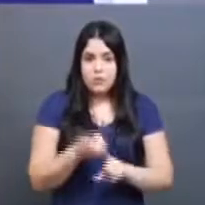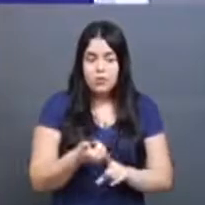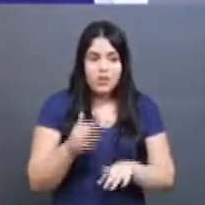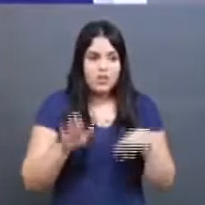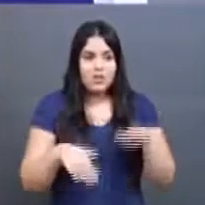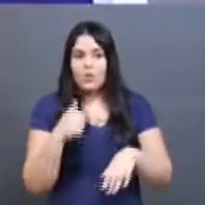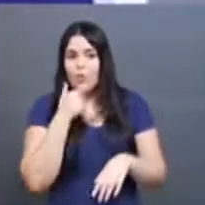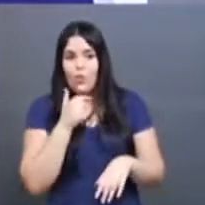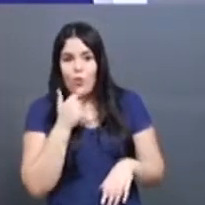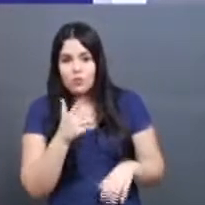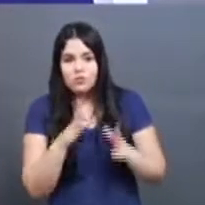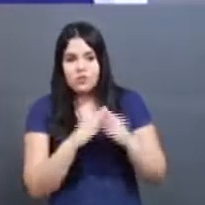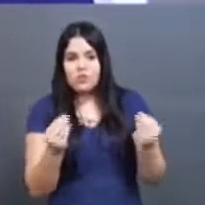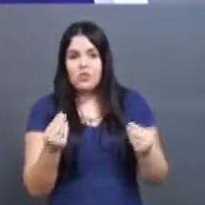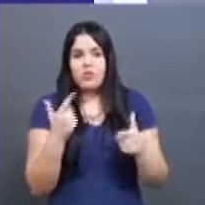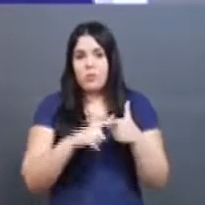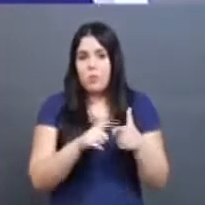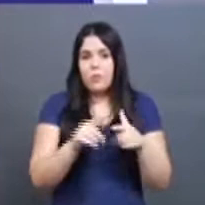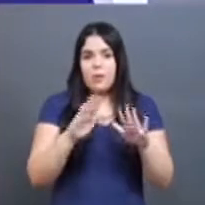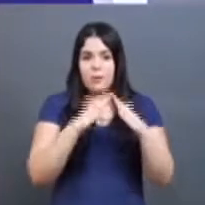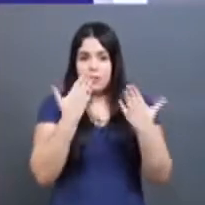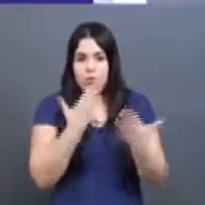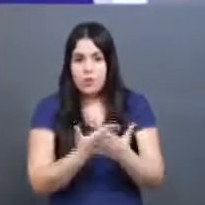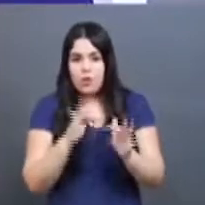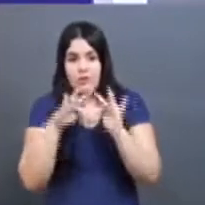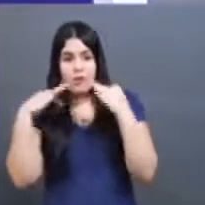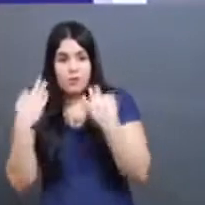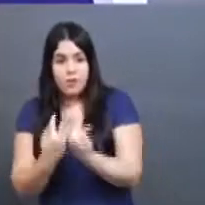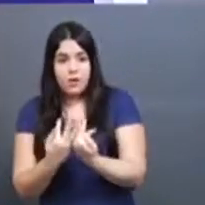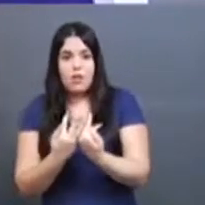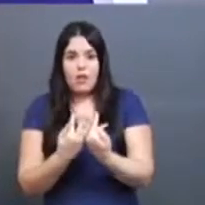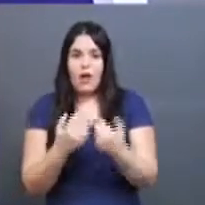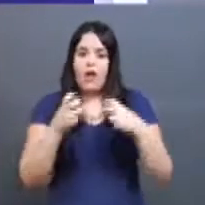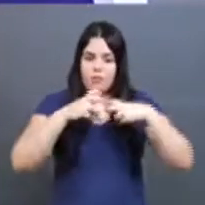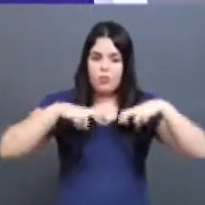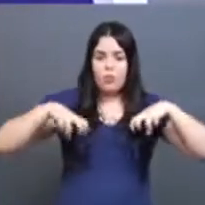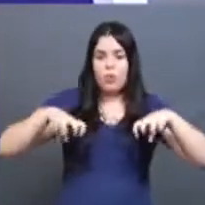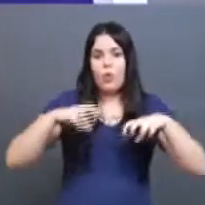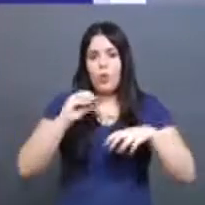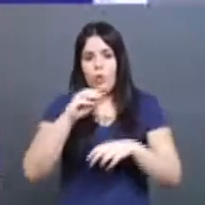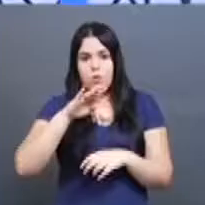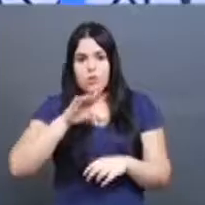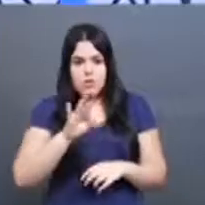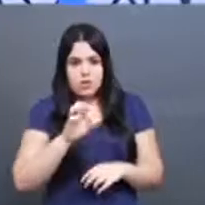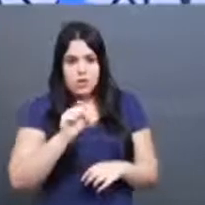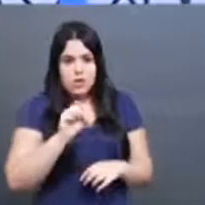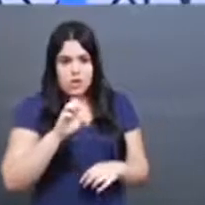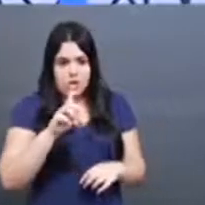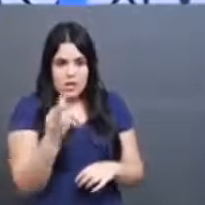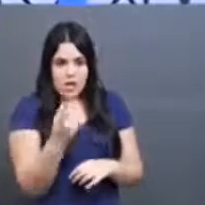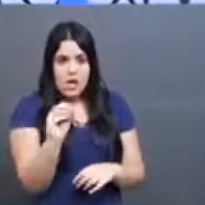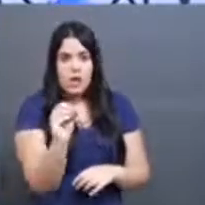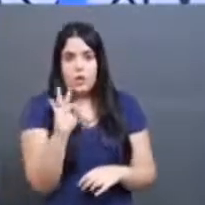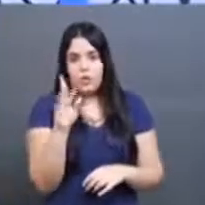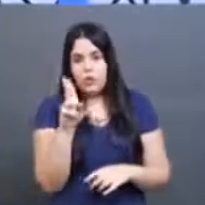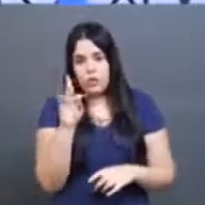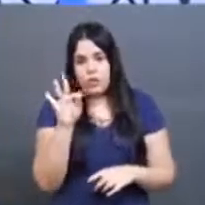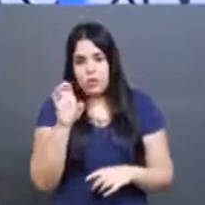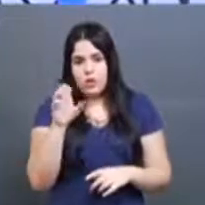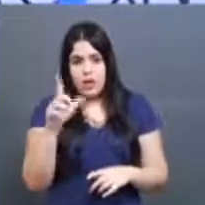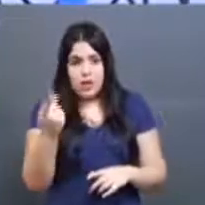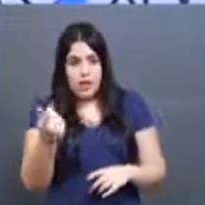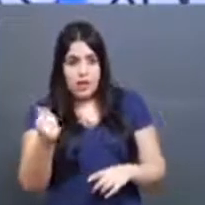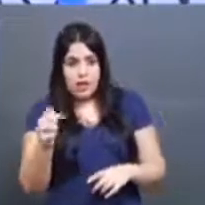problema no âmbito da escola, no âmbito da família, o conselho tutelar, ele é o primeiro que tem que ser acionado. Então, aí,